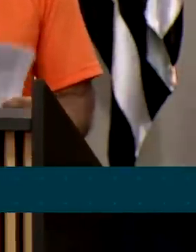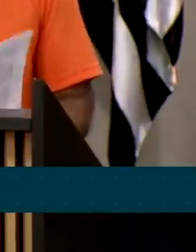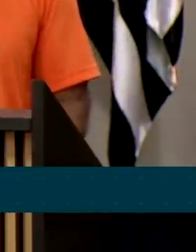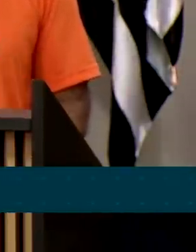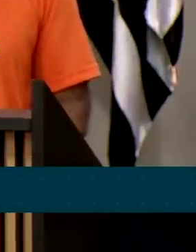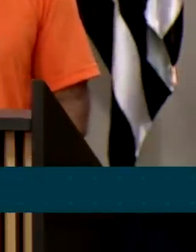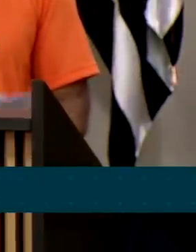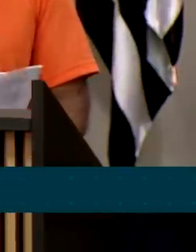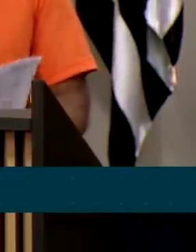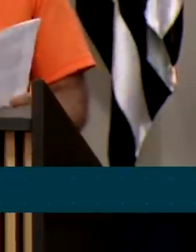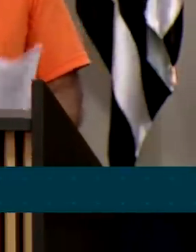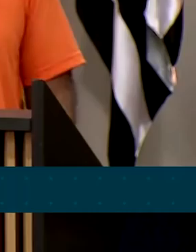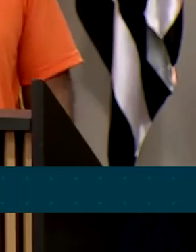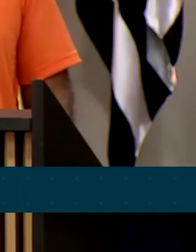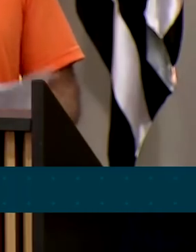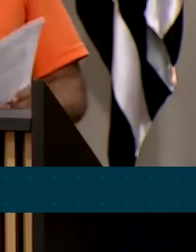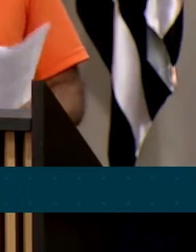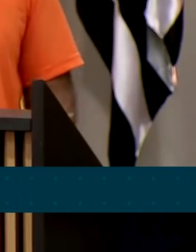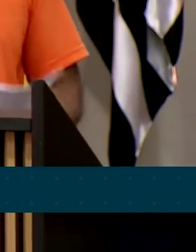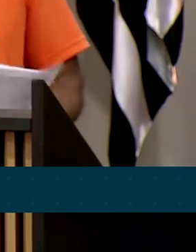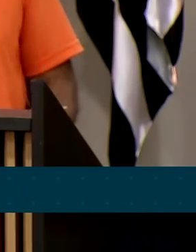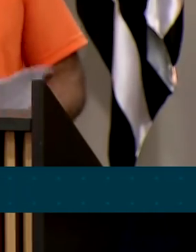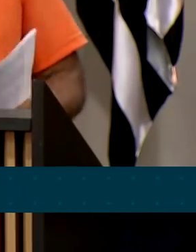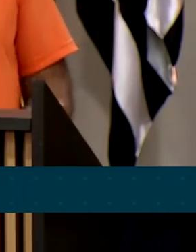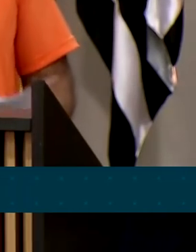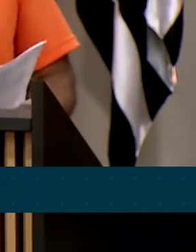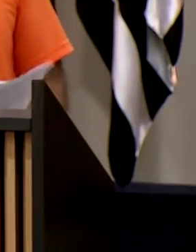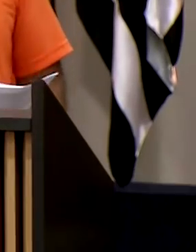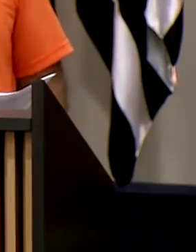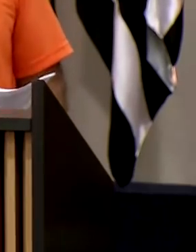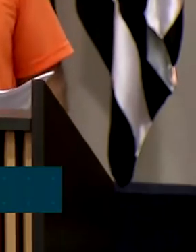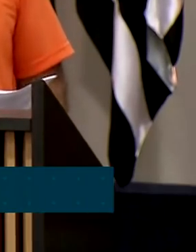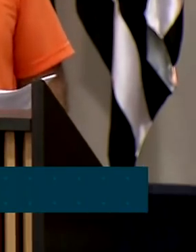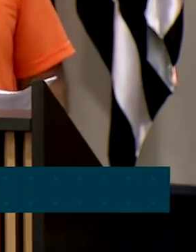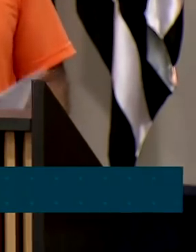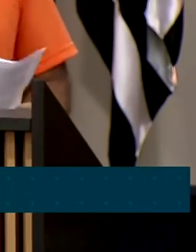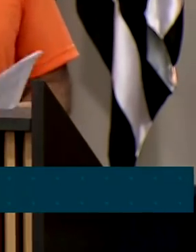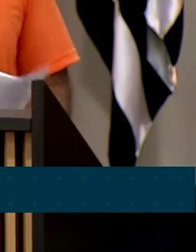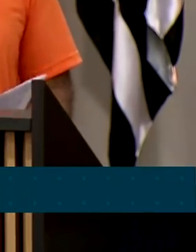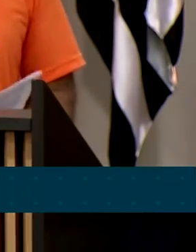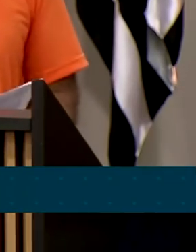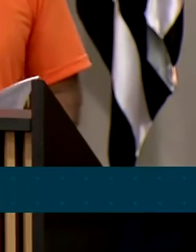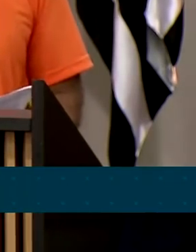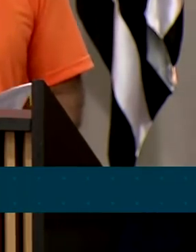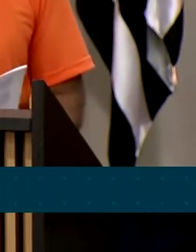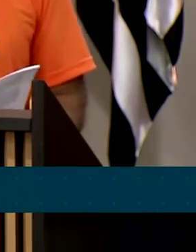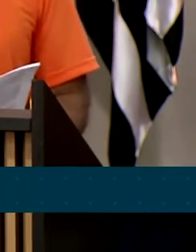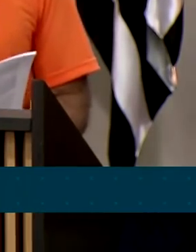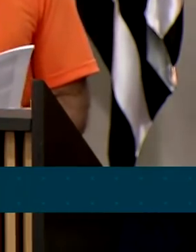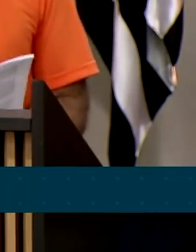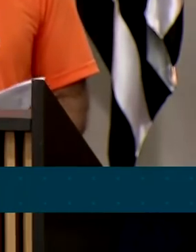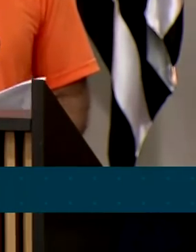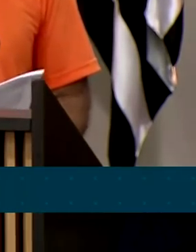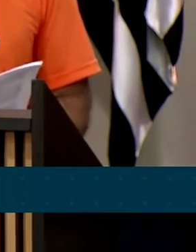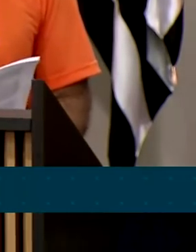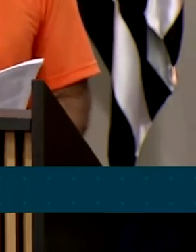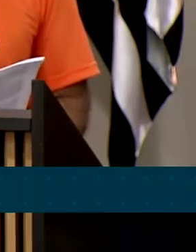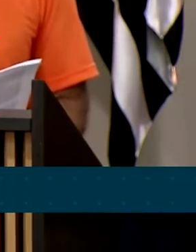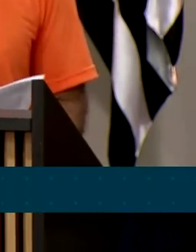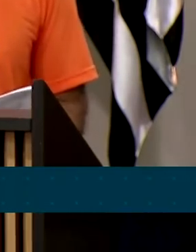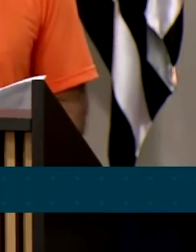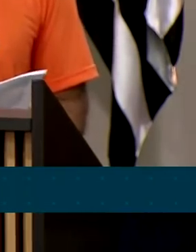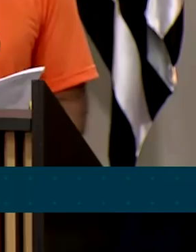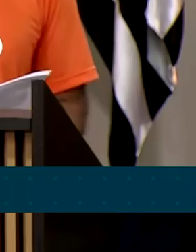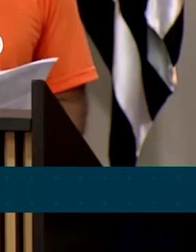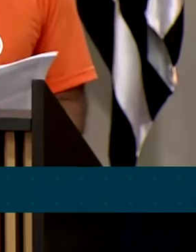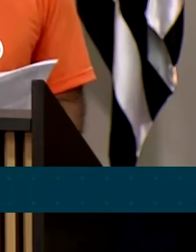7, 10 vezes para diferentes atores que nunca se conversam. A criança não tem culpa disso. São os serviços que têm